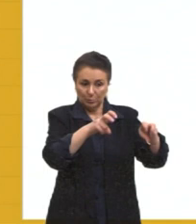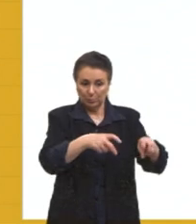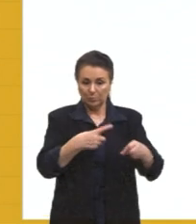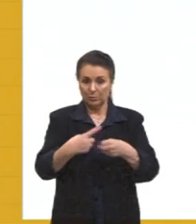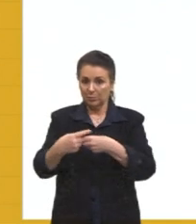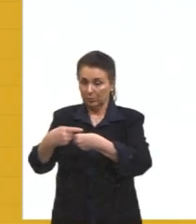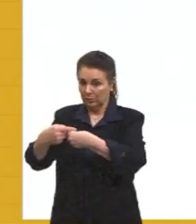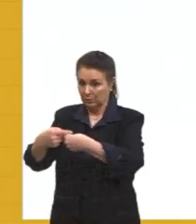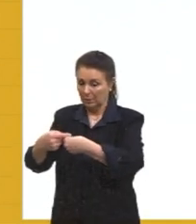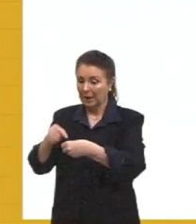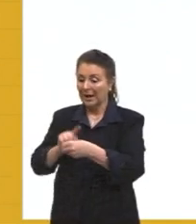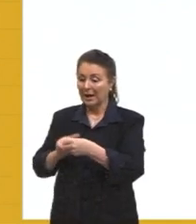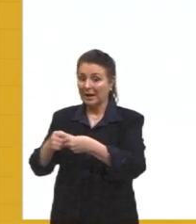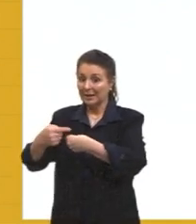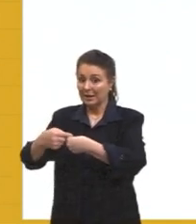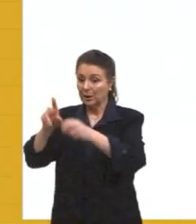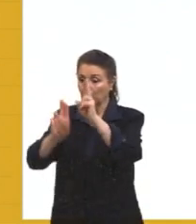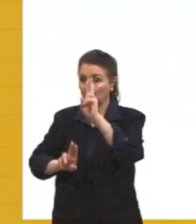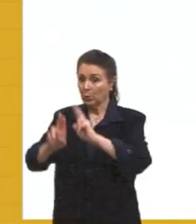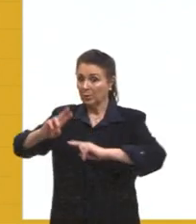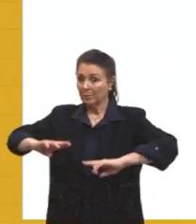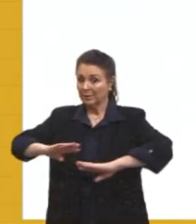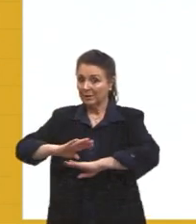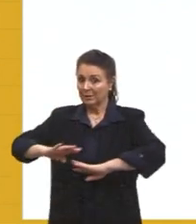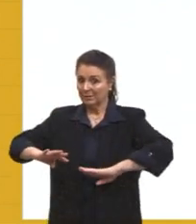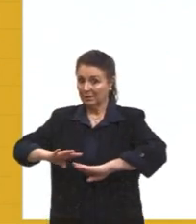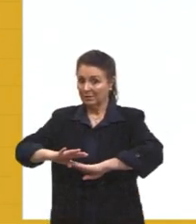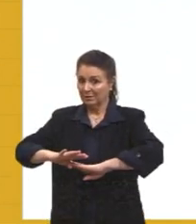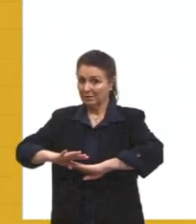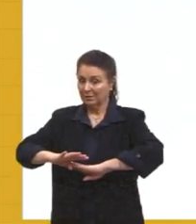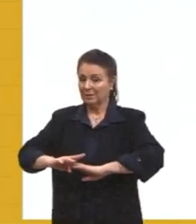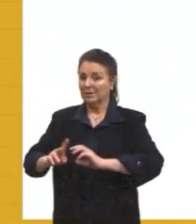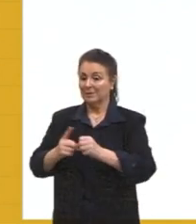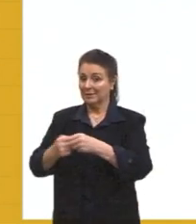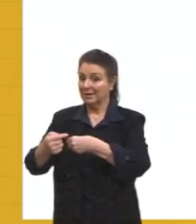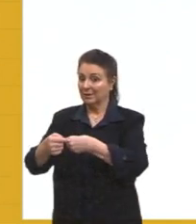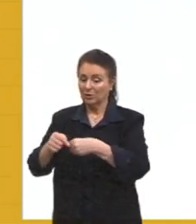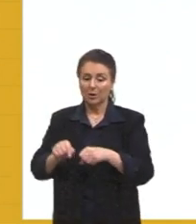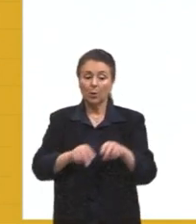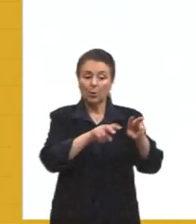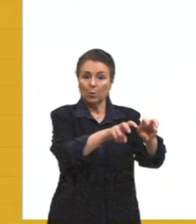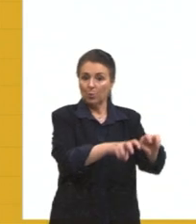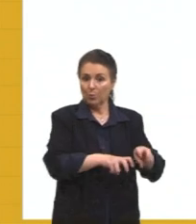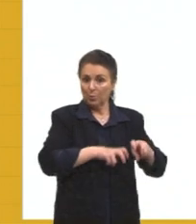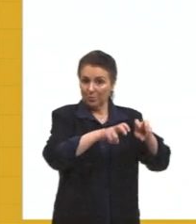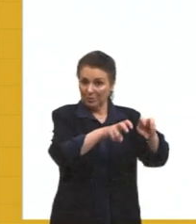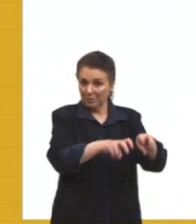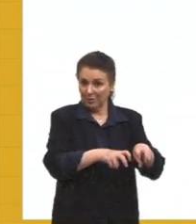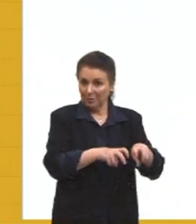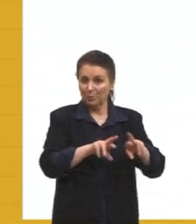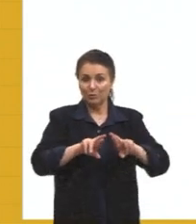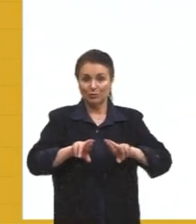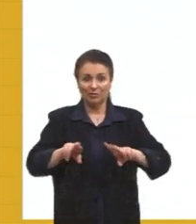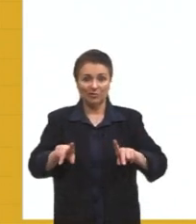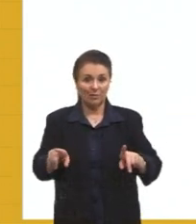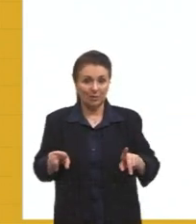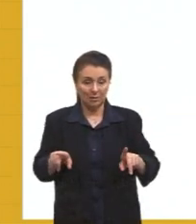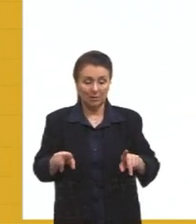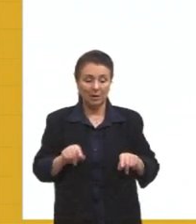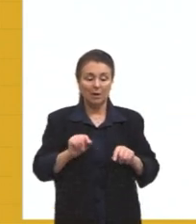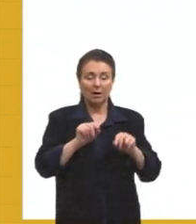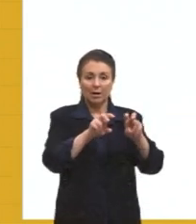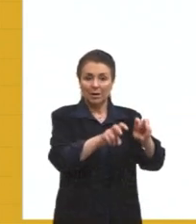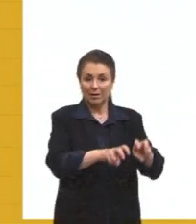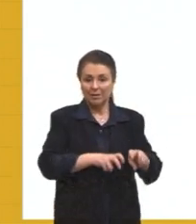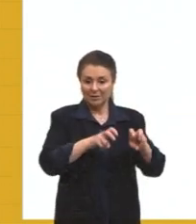área urbana, tá? Quando eu digo cidade, é aquele núcleo urbano, né? E aí o campo, né? Ou muitas vezes a gente coloca, ah, está